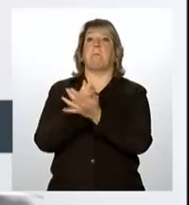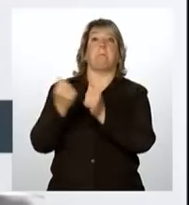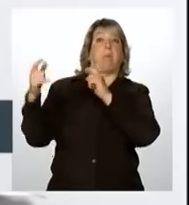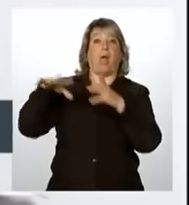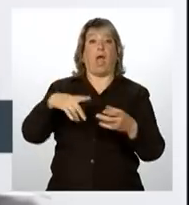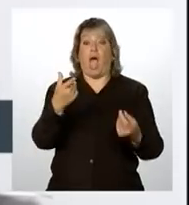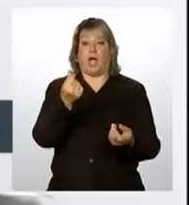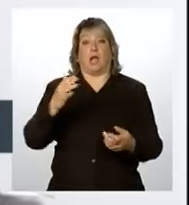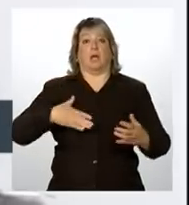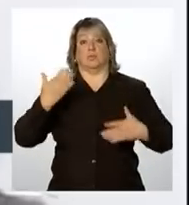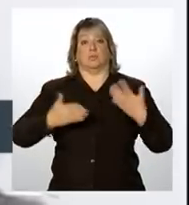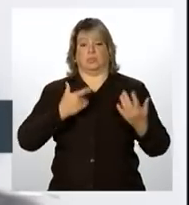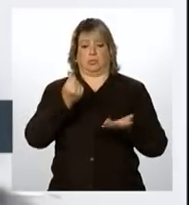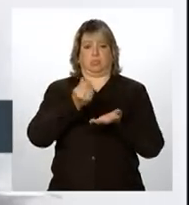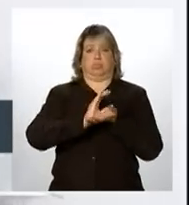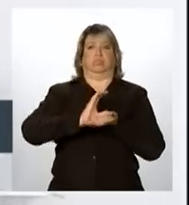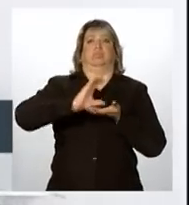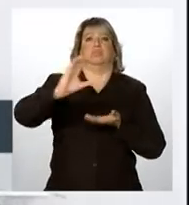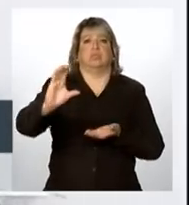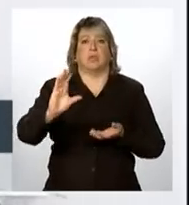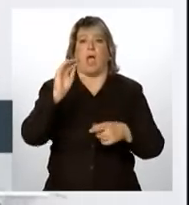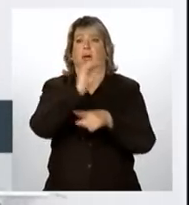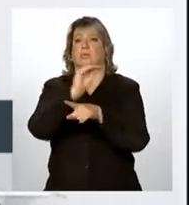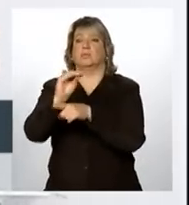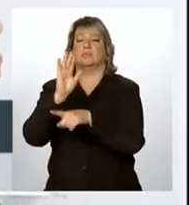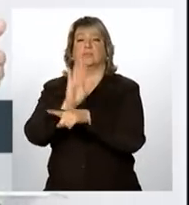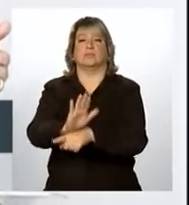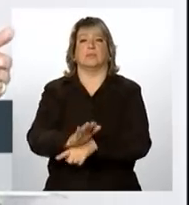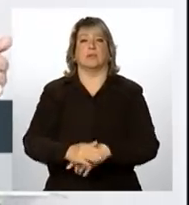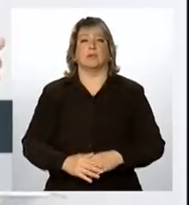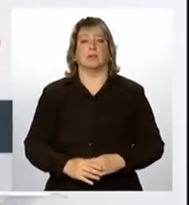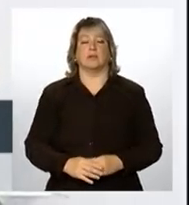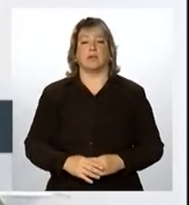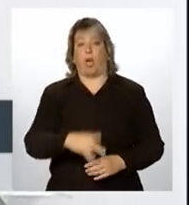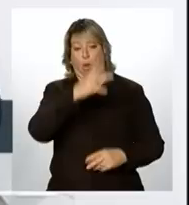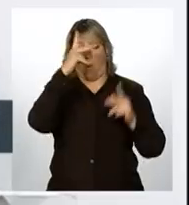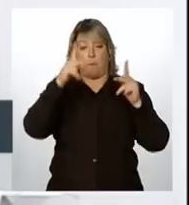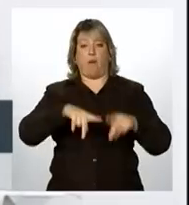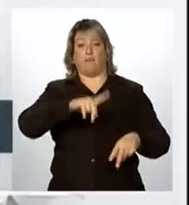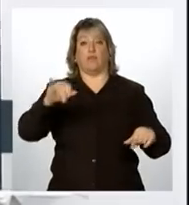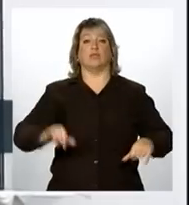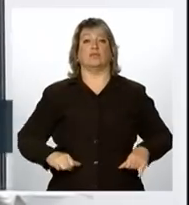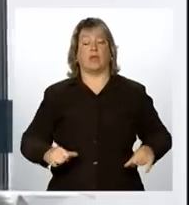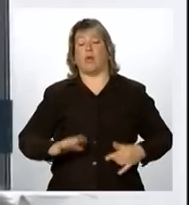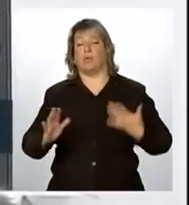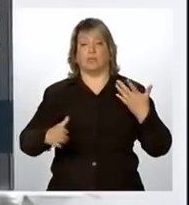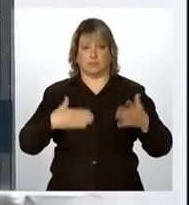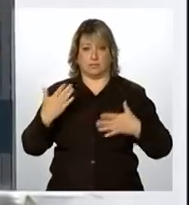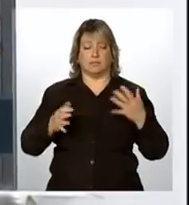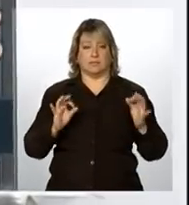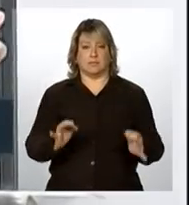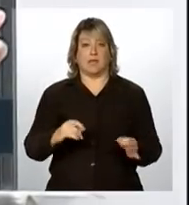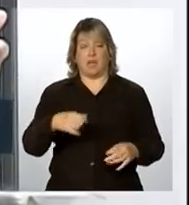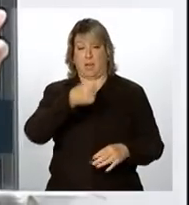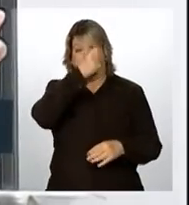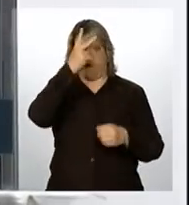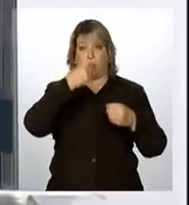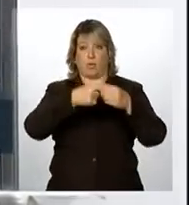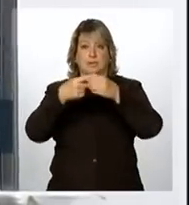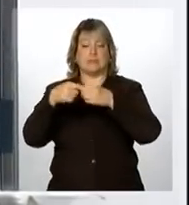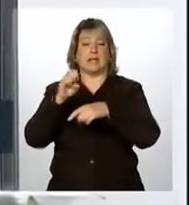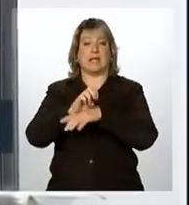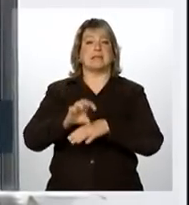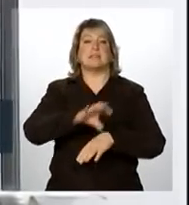socorrer a população, para assistir a população e os municípios ou os estados não